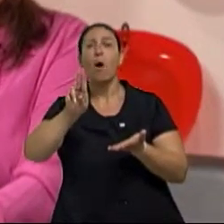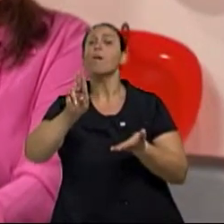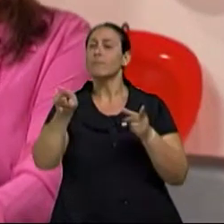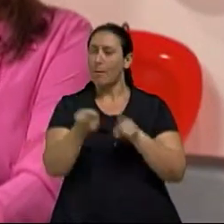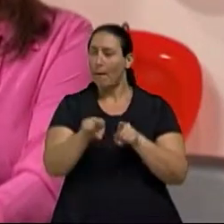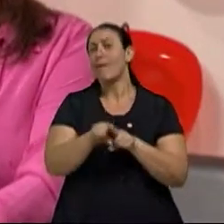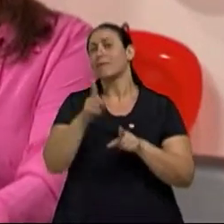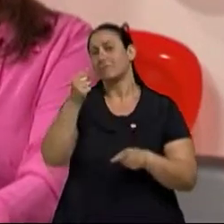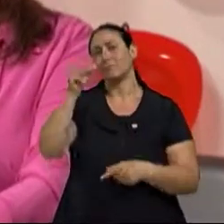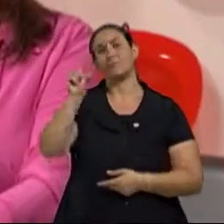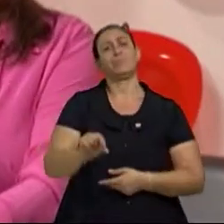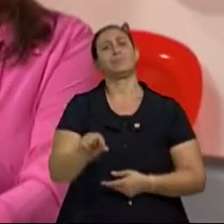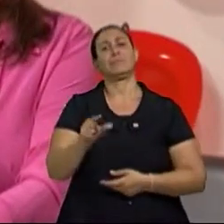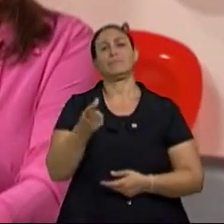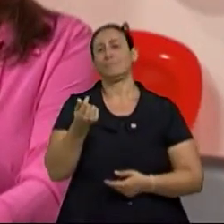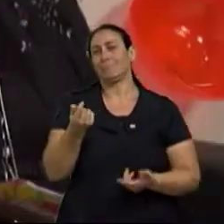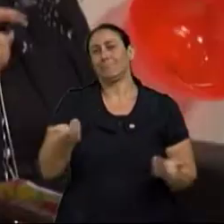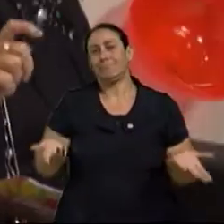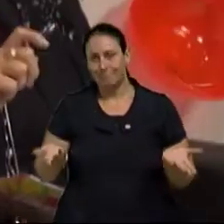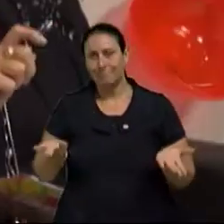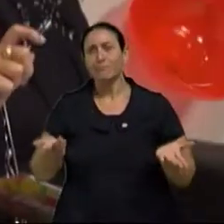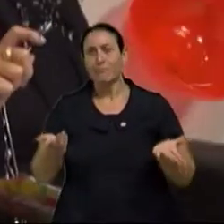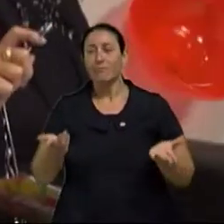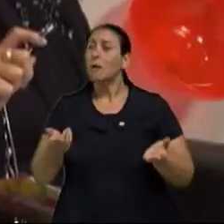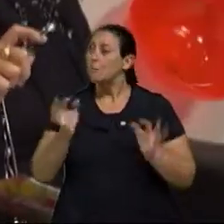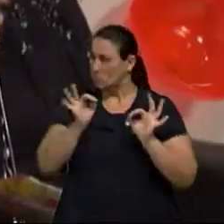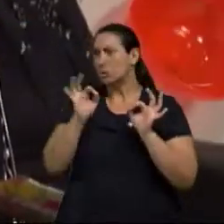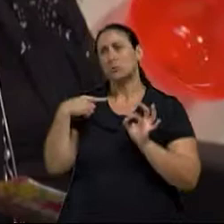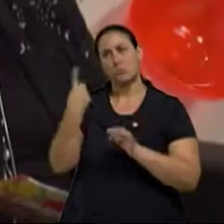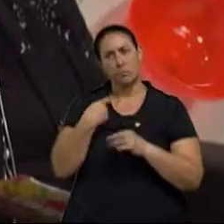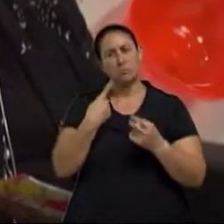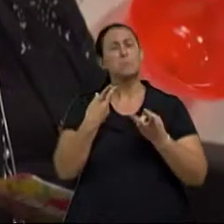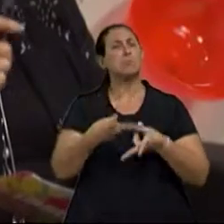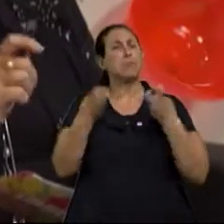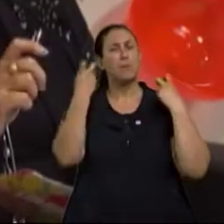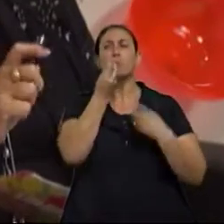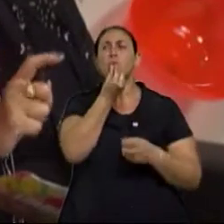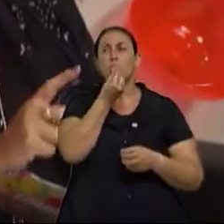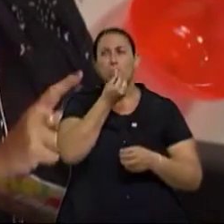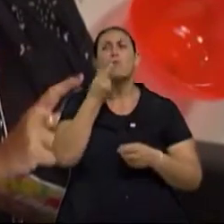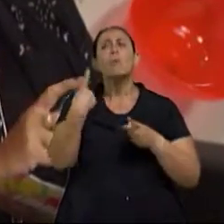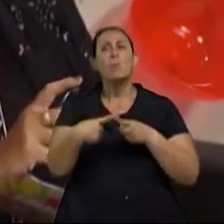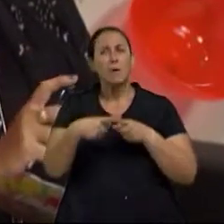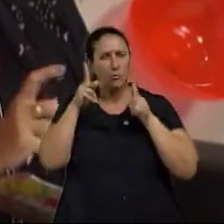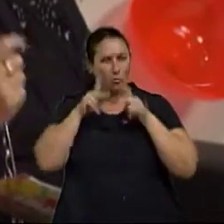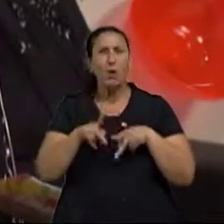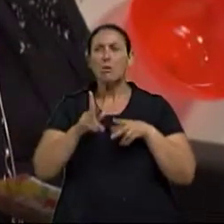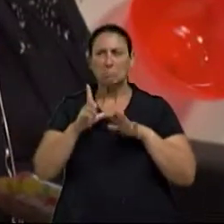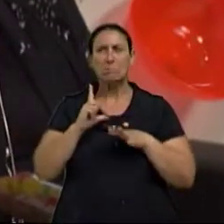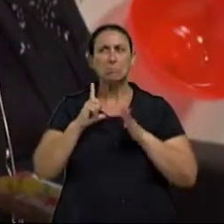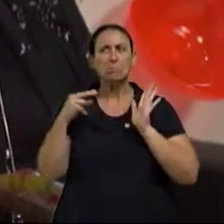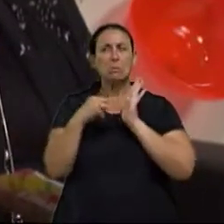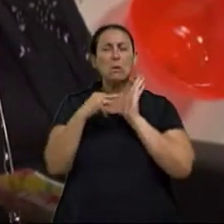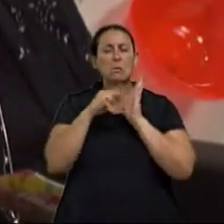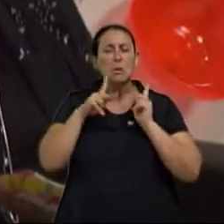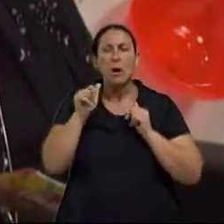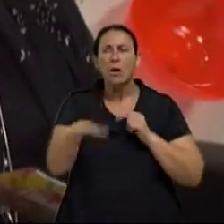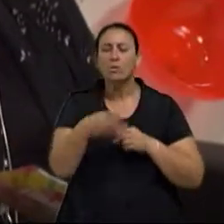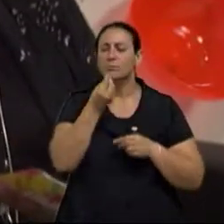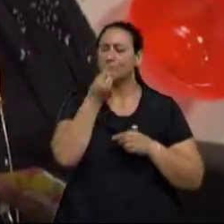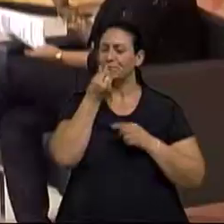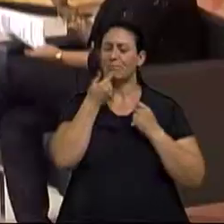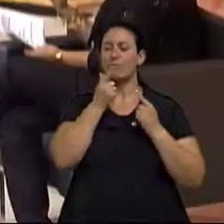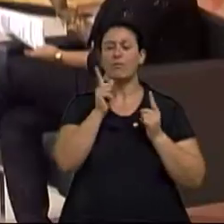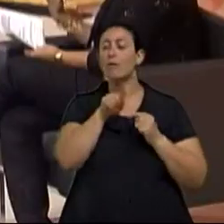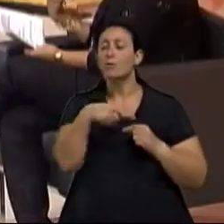com certeza. certeza, com certeza. Então... Mas a gente sente a diferença. Eu quero te dizer que o consumidor, bem atento, ele sente a diferença no